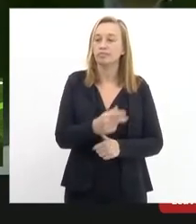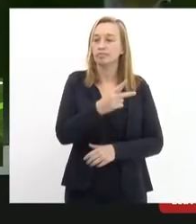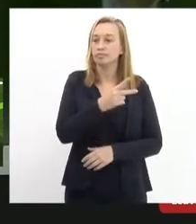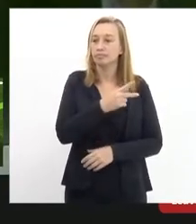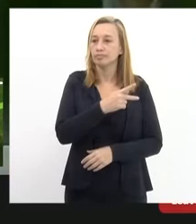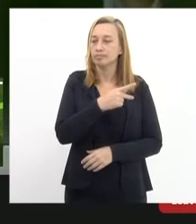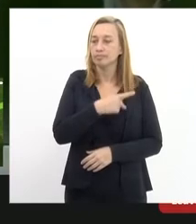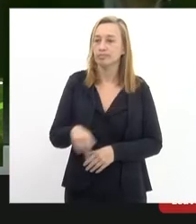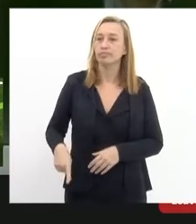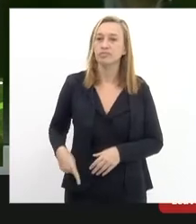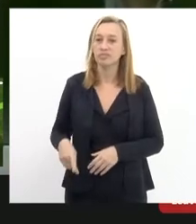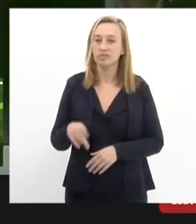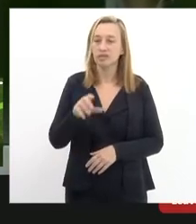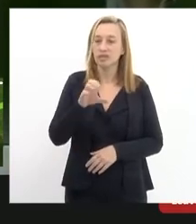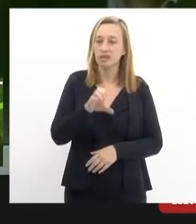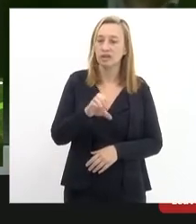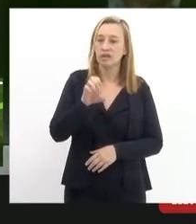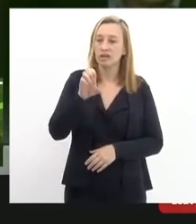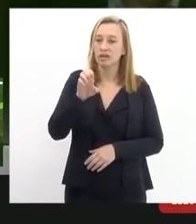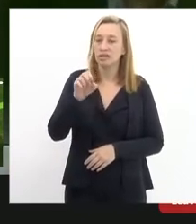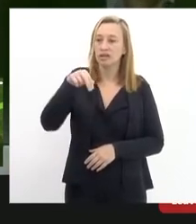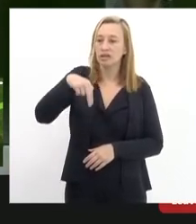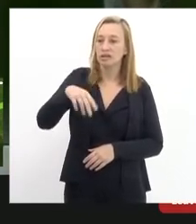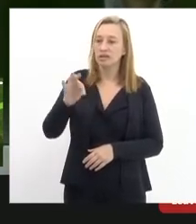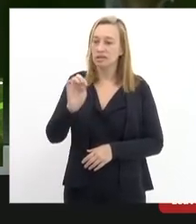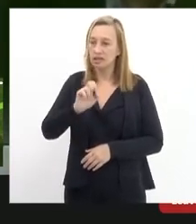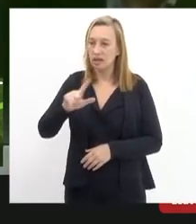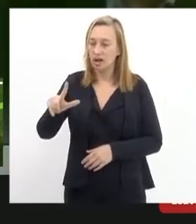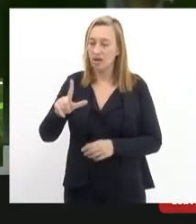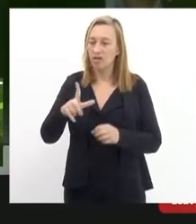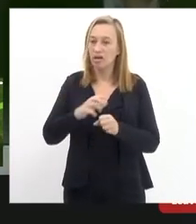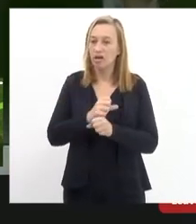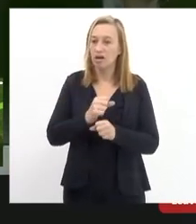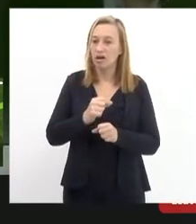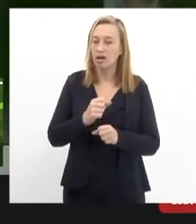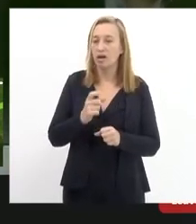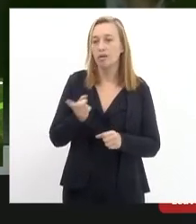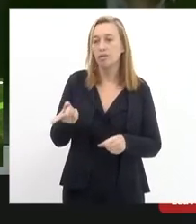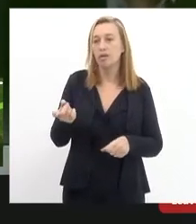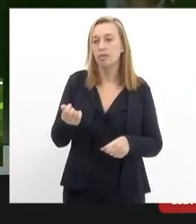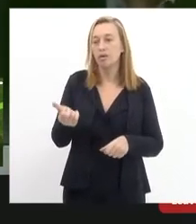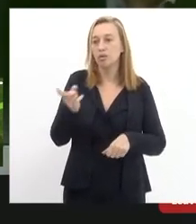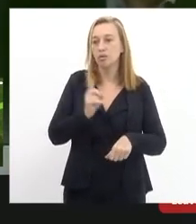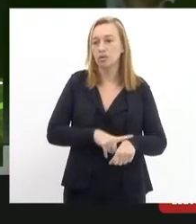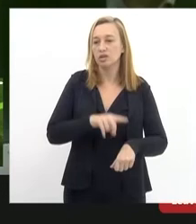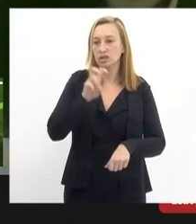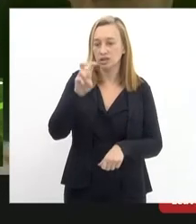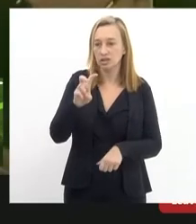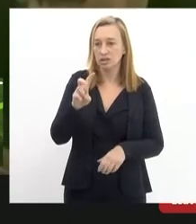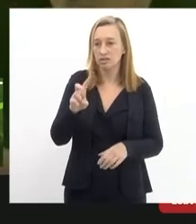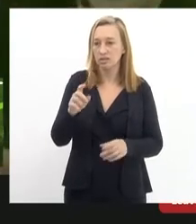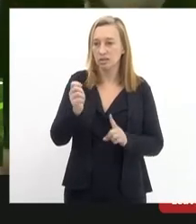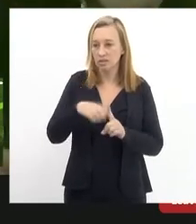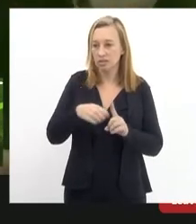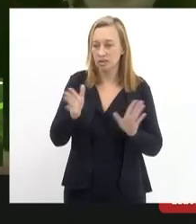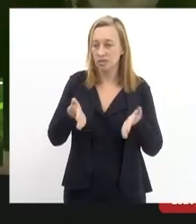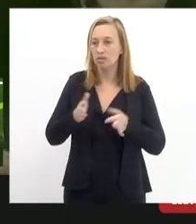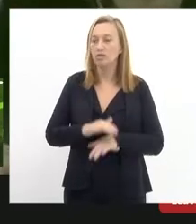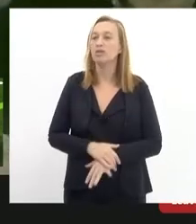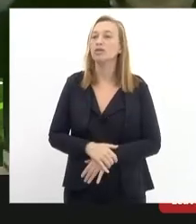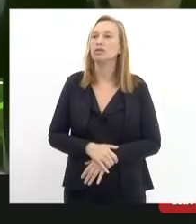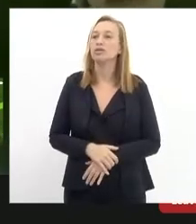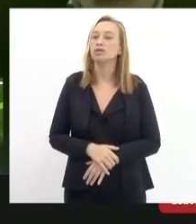muito pouco tempo assumimos agora no dia 5 deste mês então na semana passada que